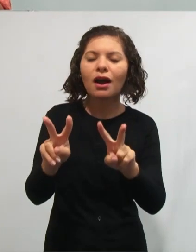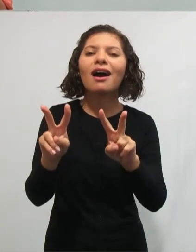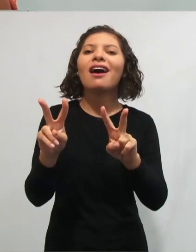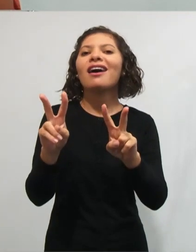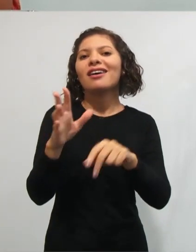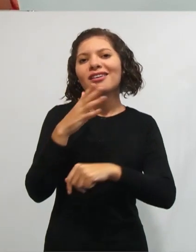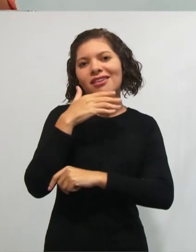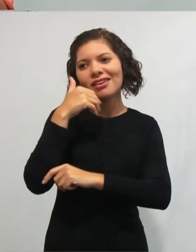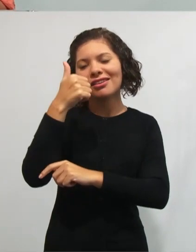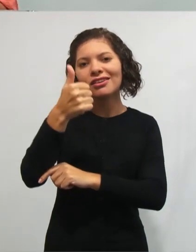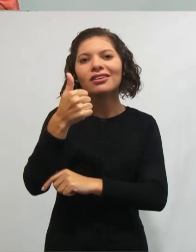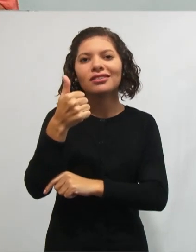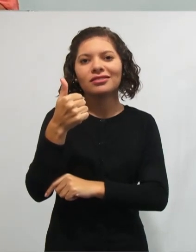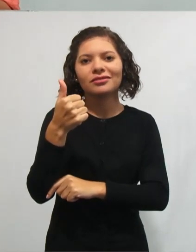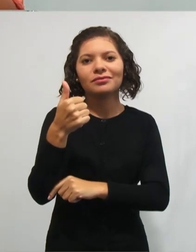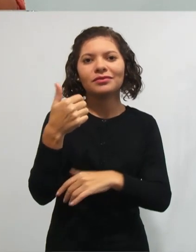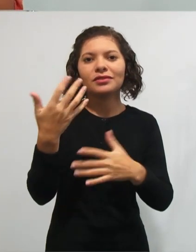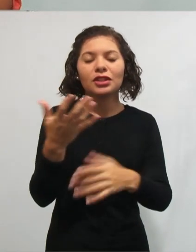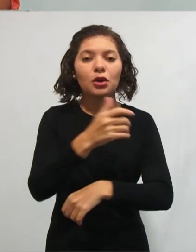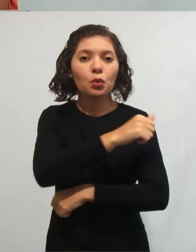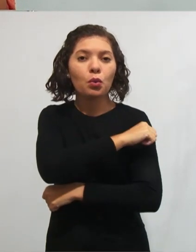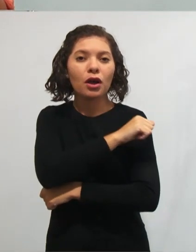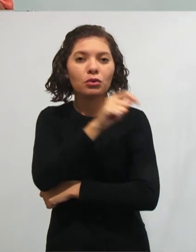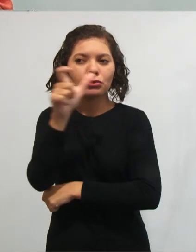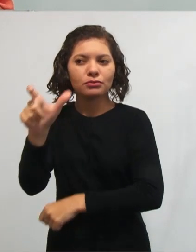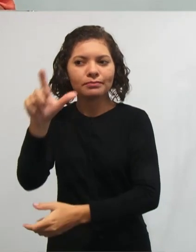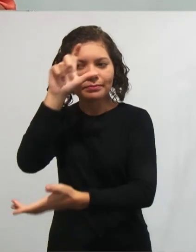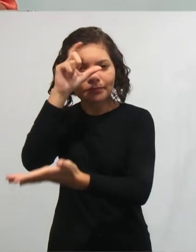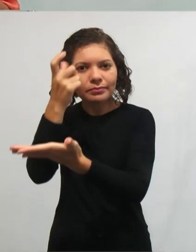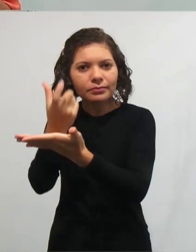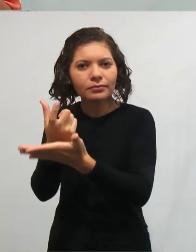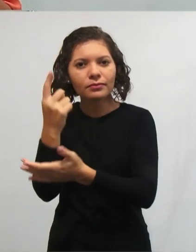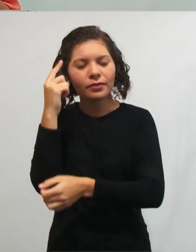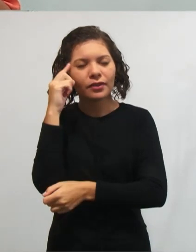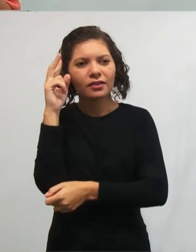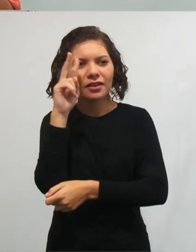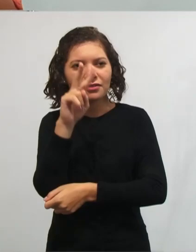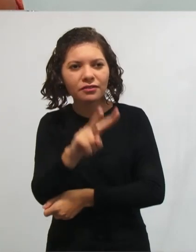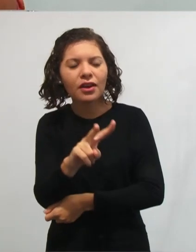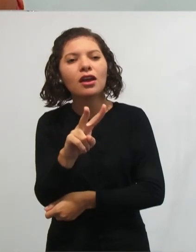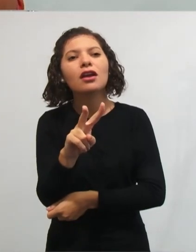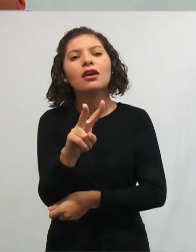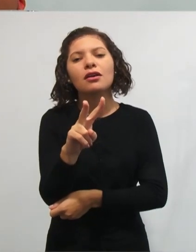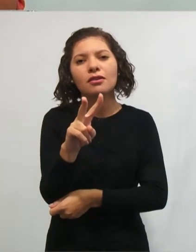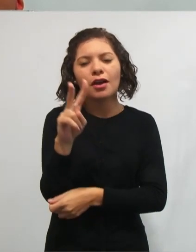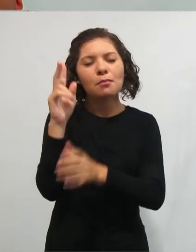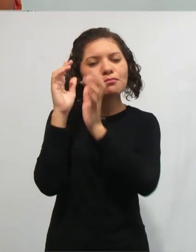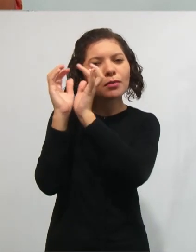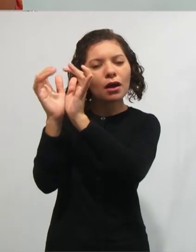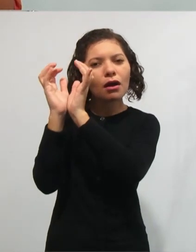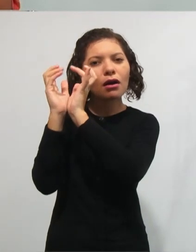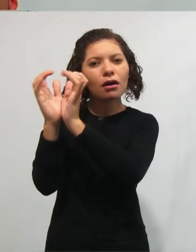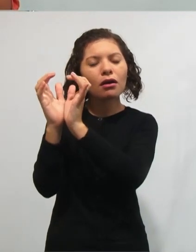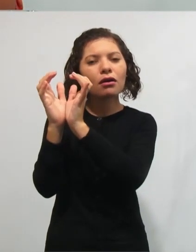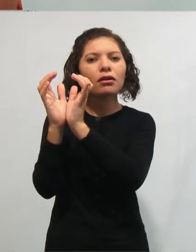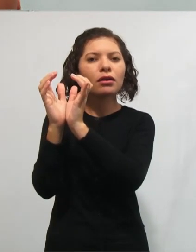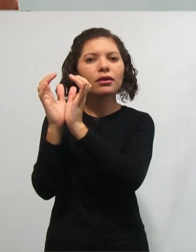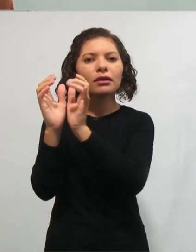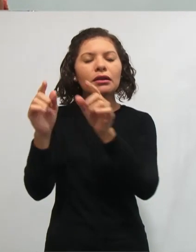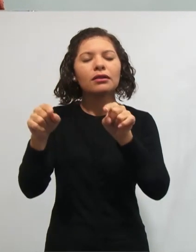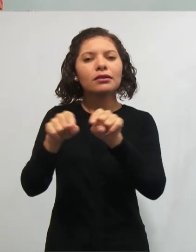desse aluno toda a cognição, toda a parte visual, toda a parte de som, a questão da